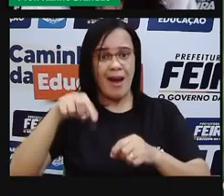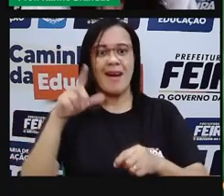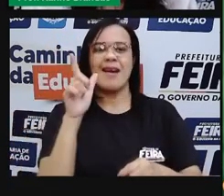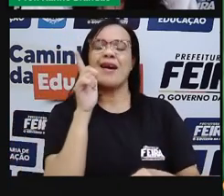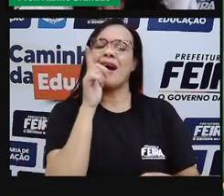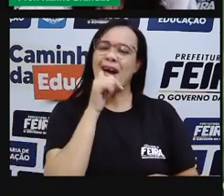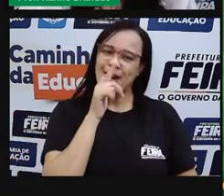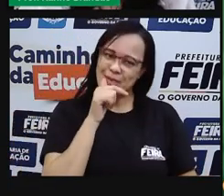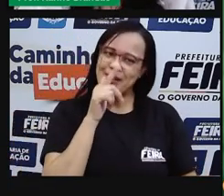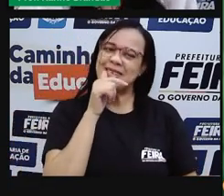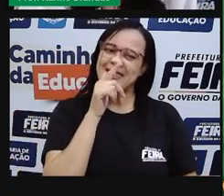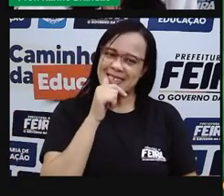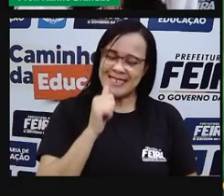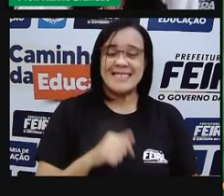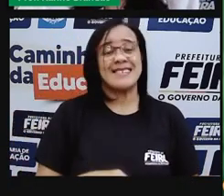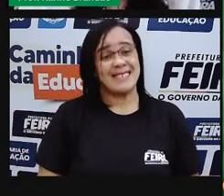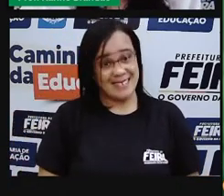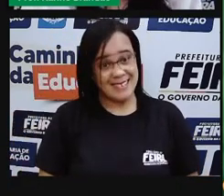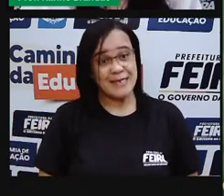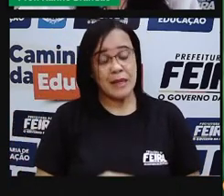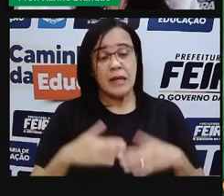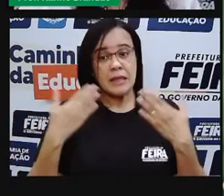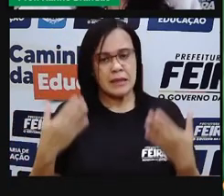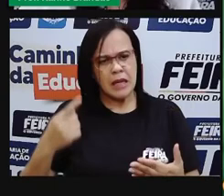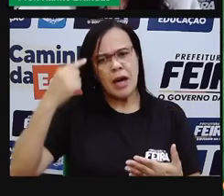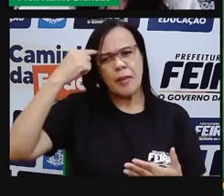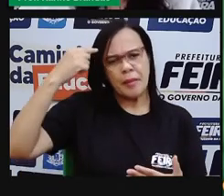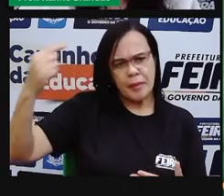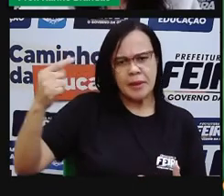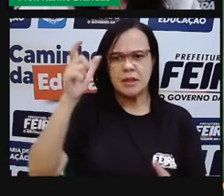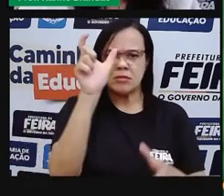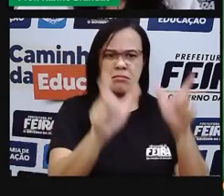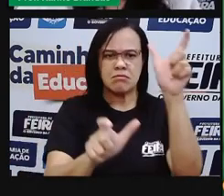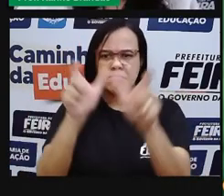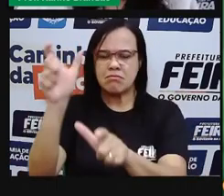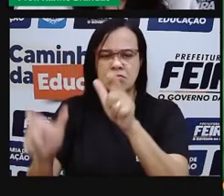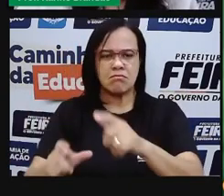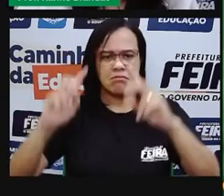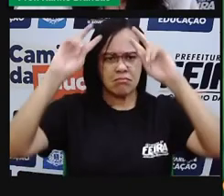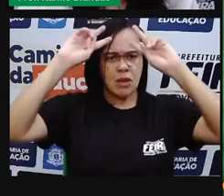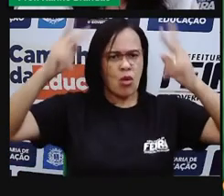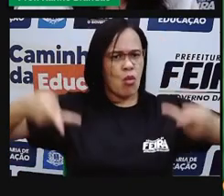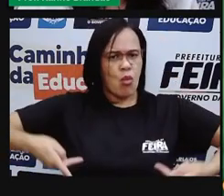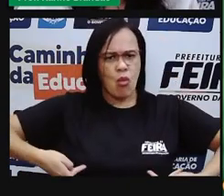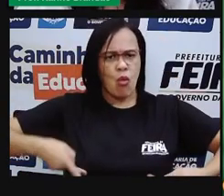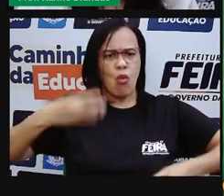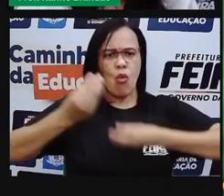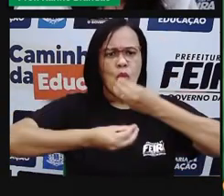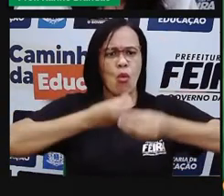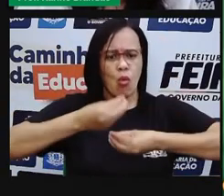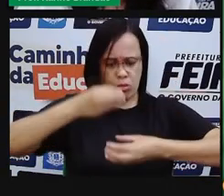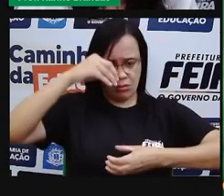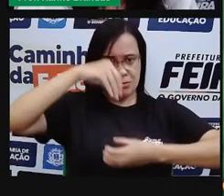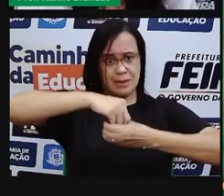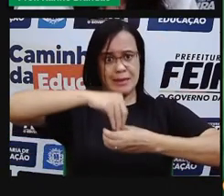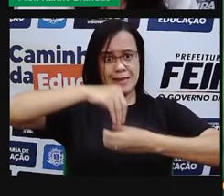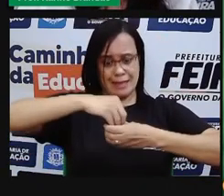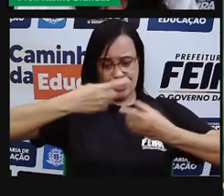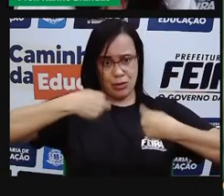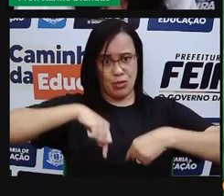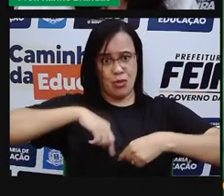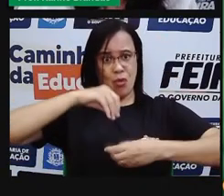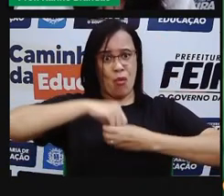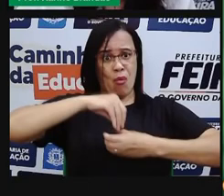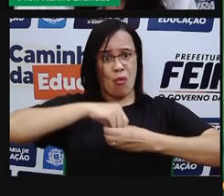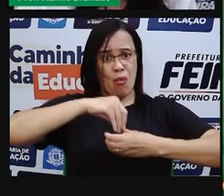Além disso, se a gente pensa em nós, né, seres humanos, os nossos órgãos, cada um dos nossos órgãos, tem